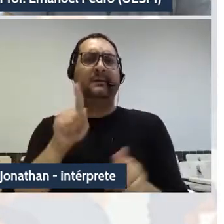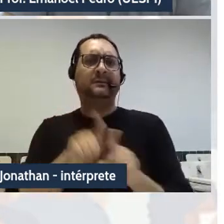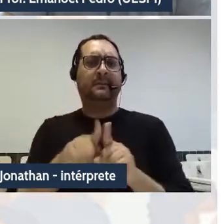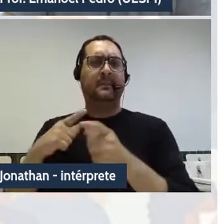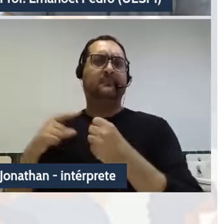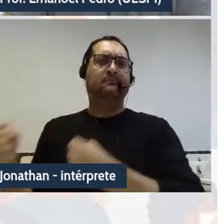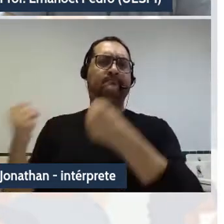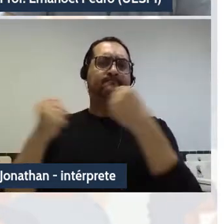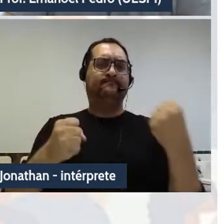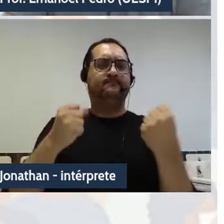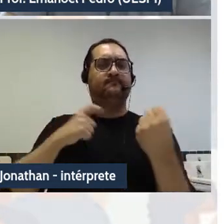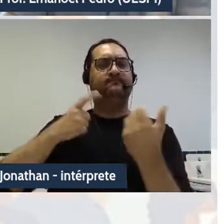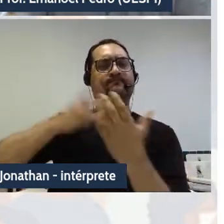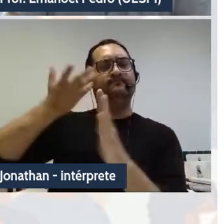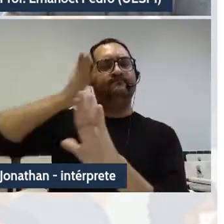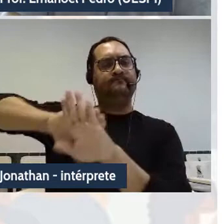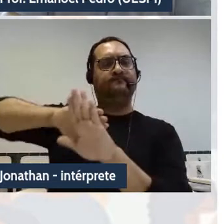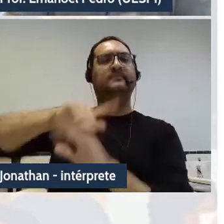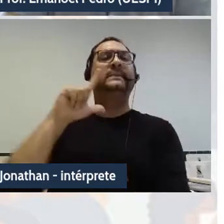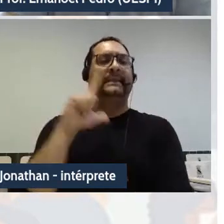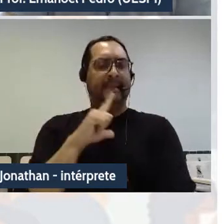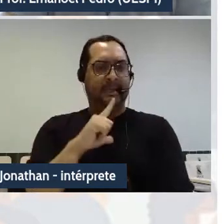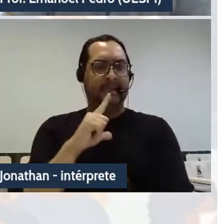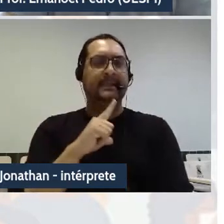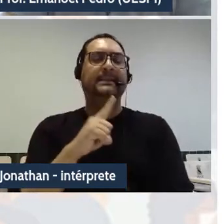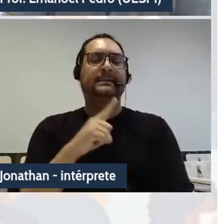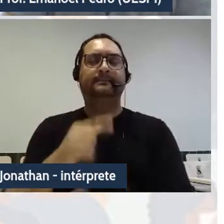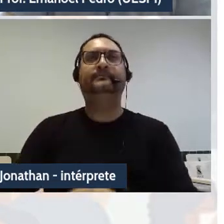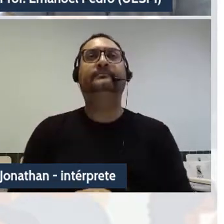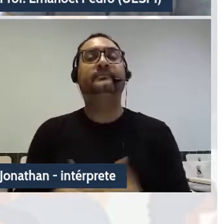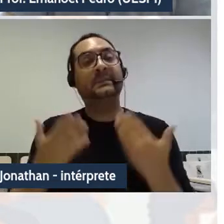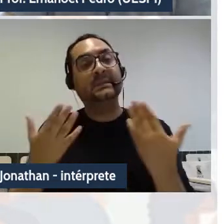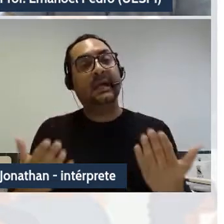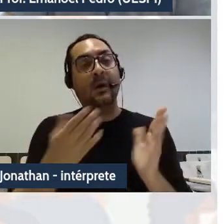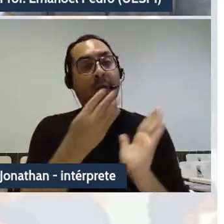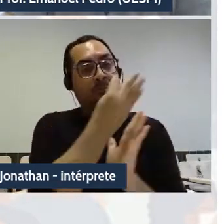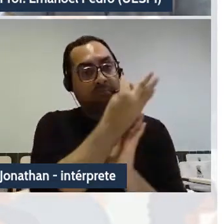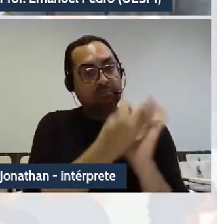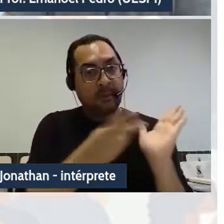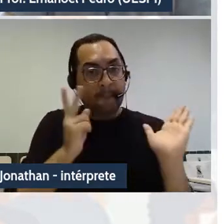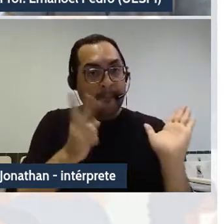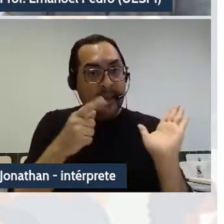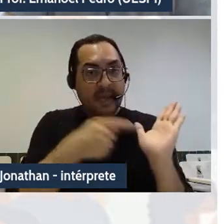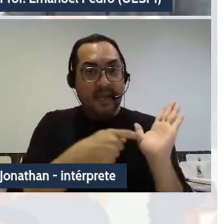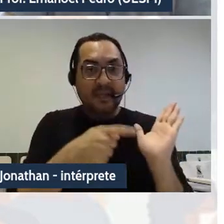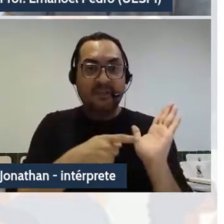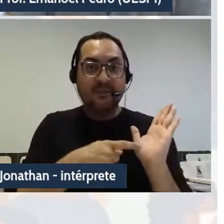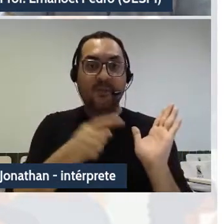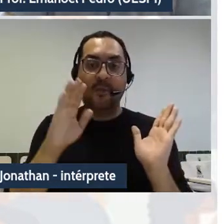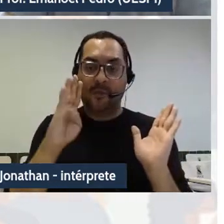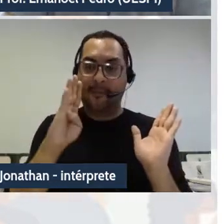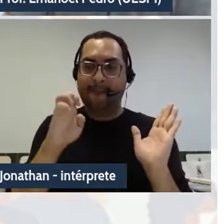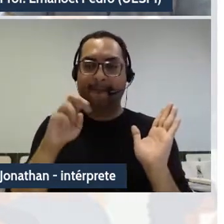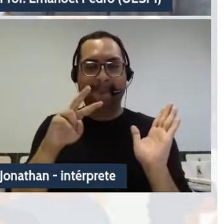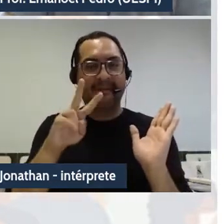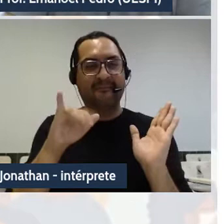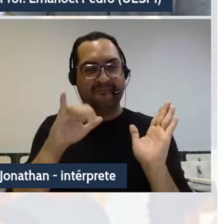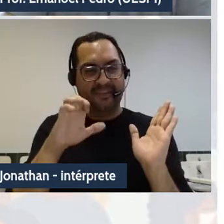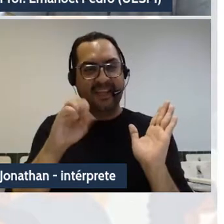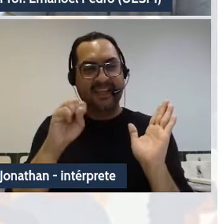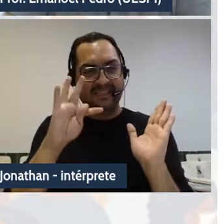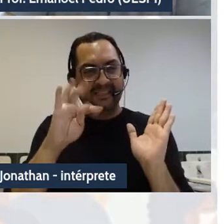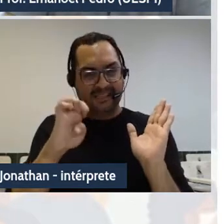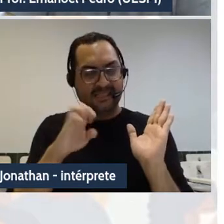E a partir dessa mesma ideia presente no texto de Erili Bevaniste, de reversibilidade, eu vou fazer um